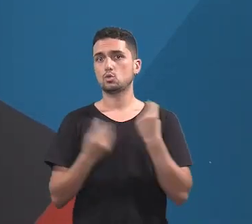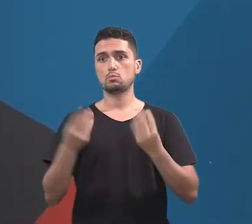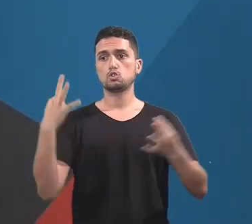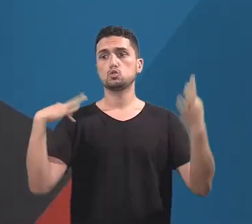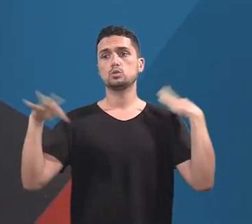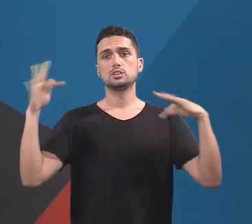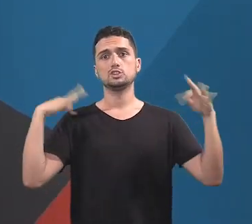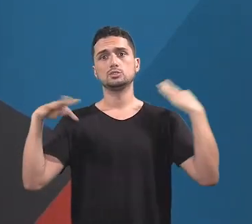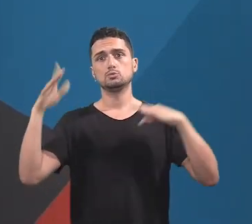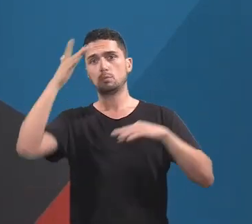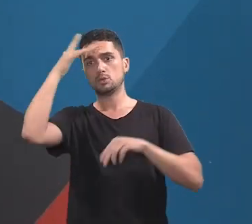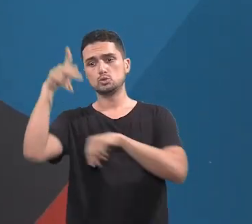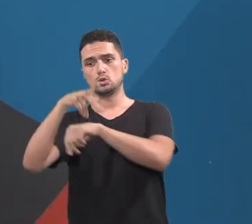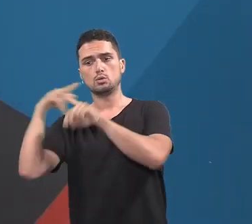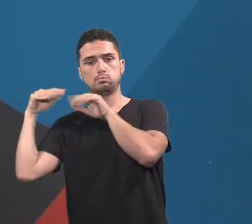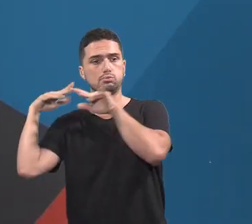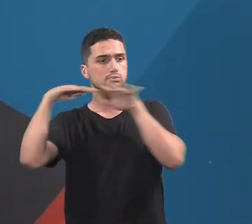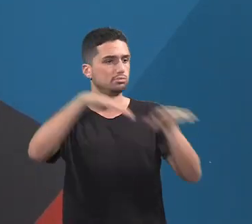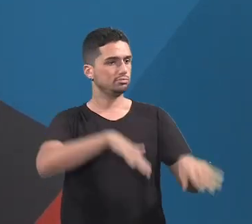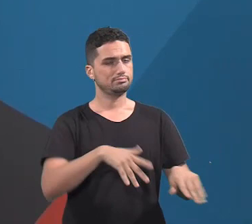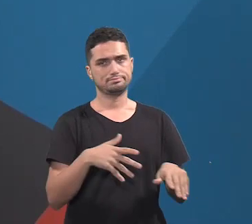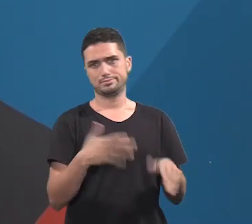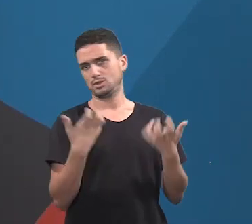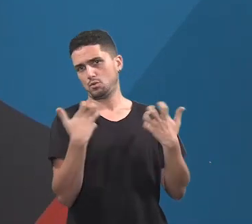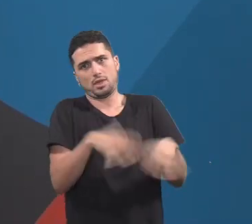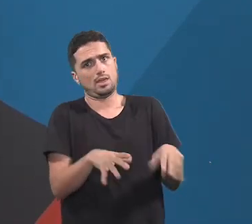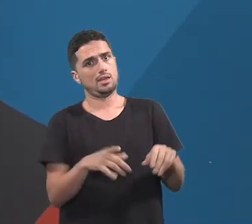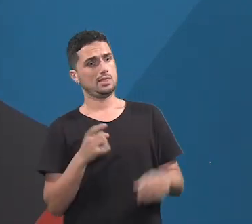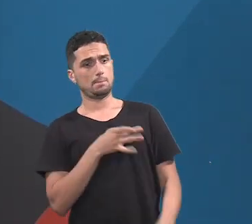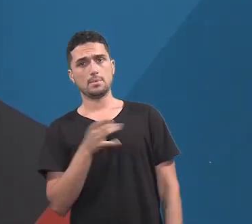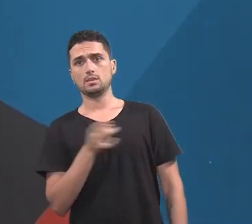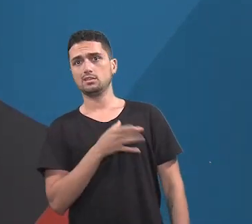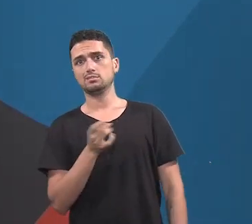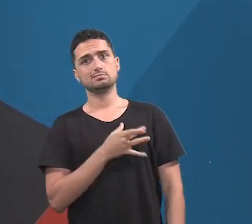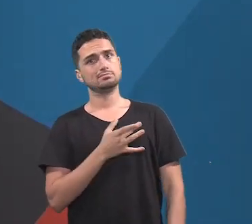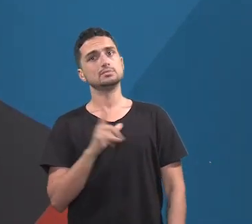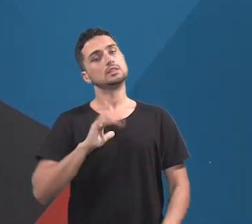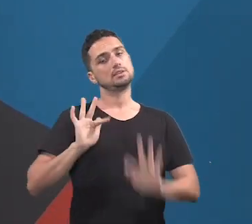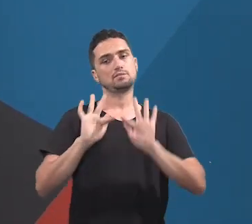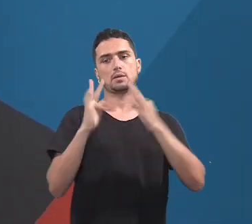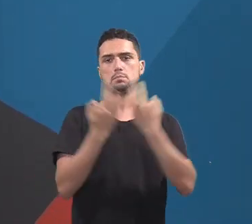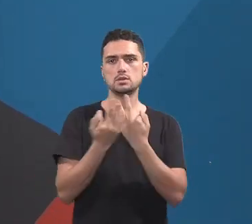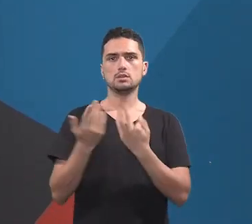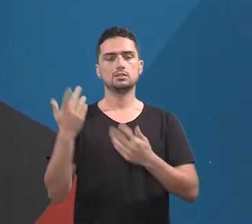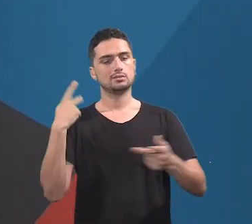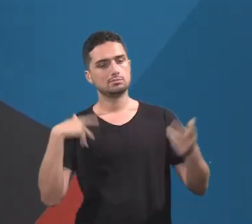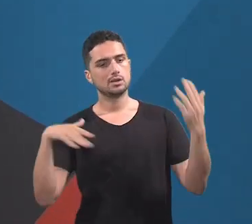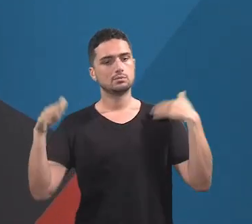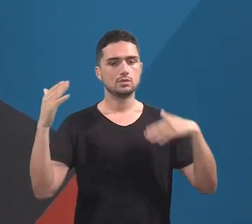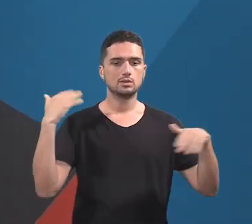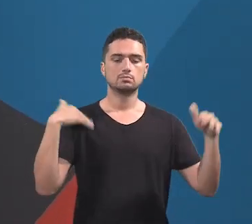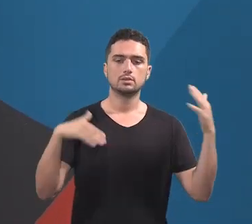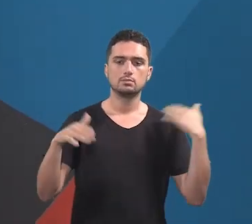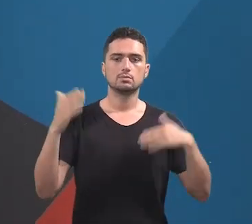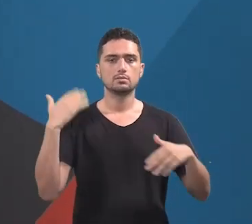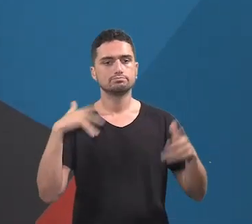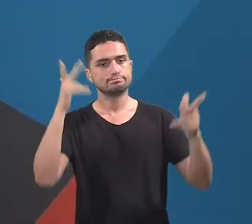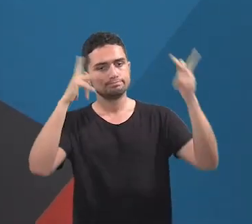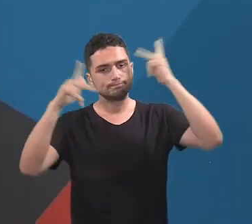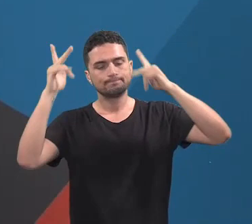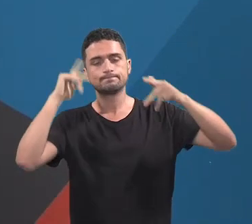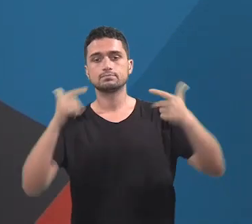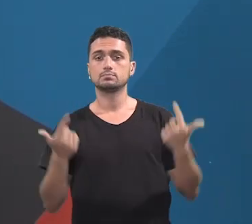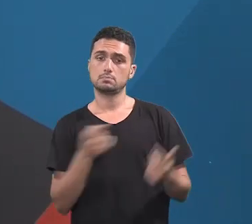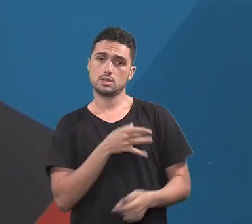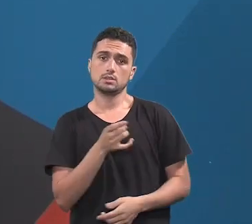restabelecer o turismo nunca, porque ninguém quer frequentar um lugar que ele não se sente seguro. Ainda mais quando está com a família, quando está seu passeio, na